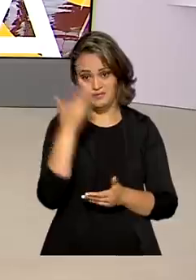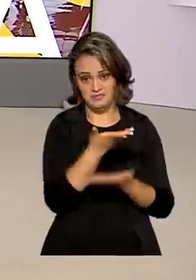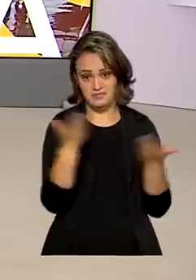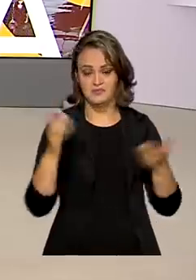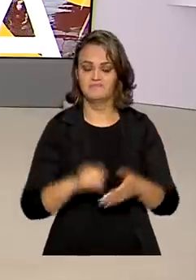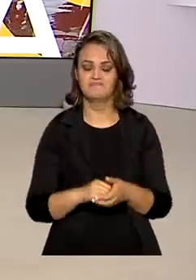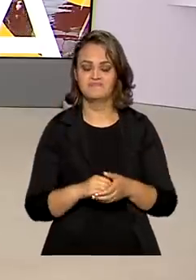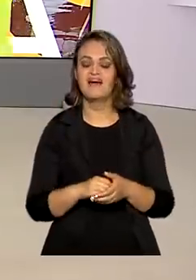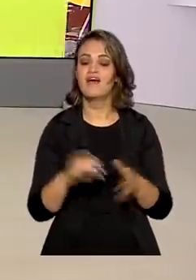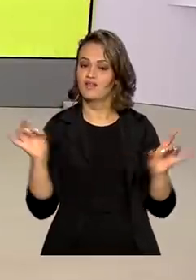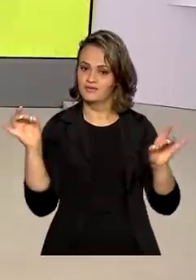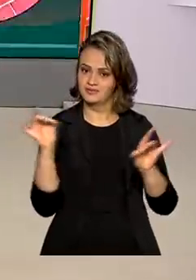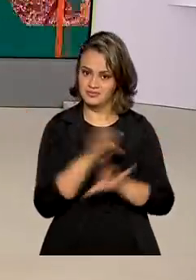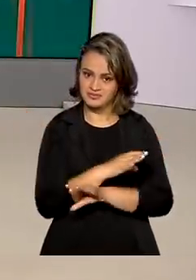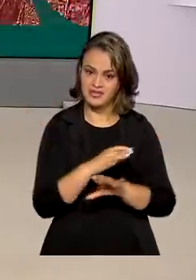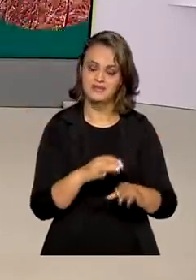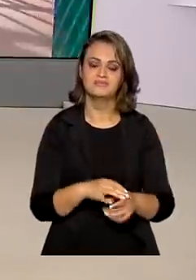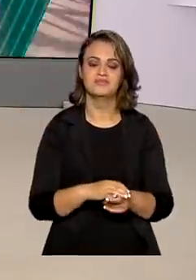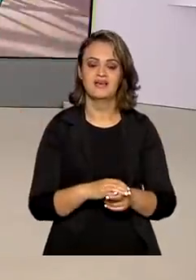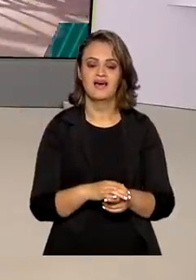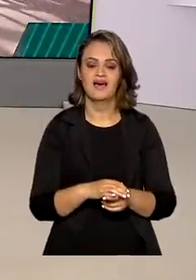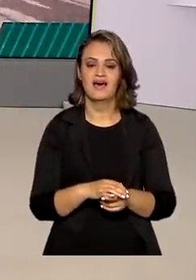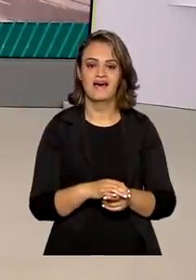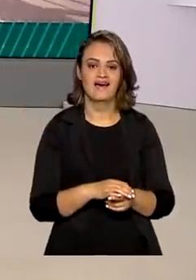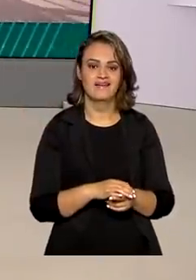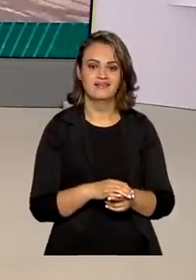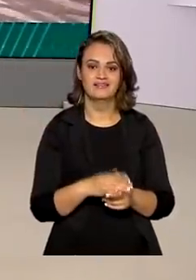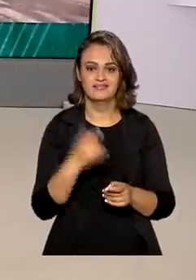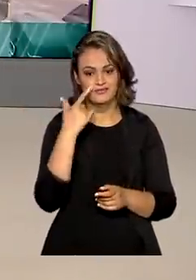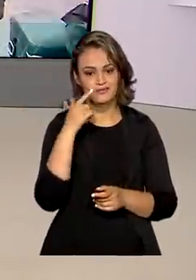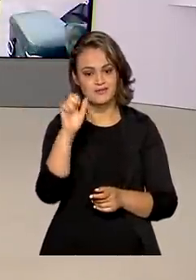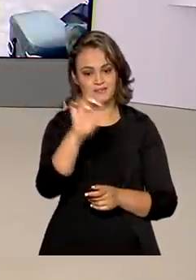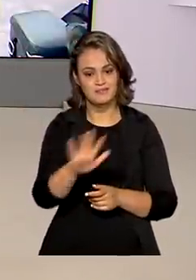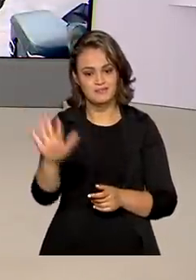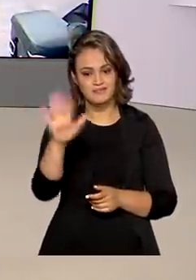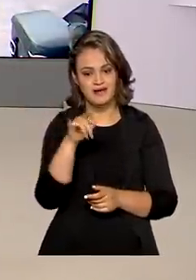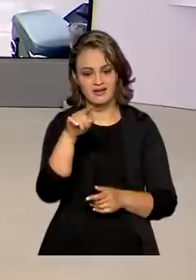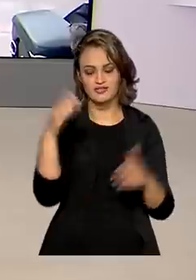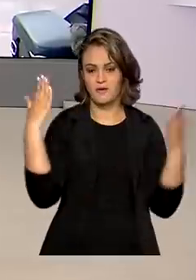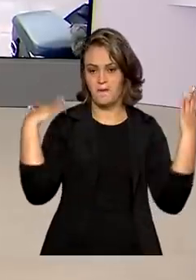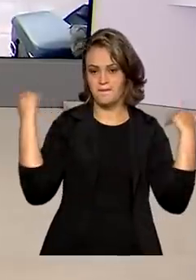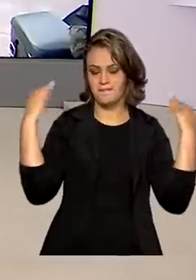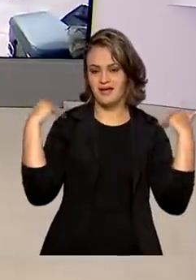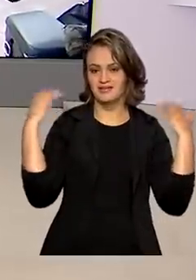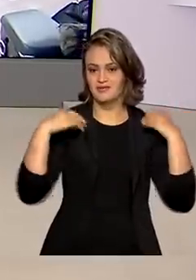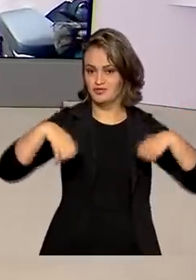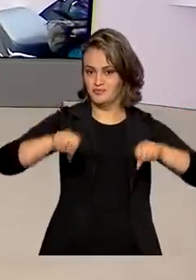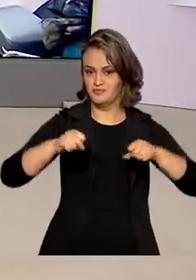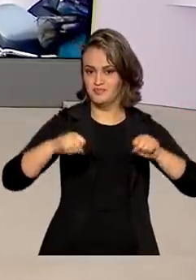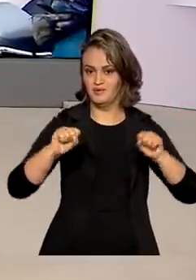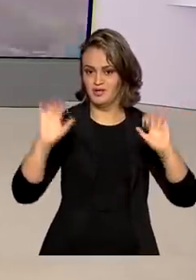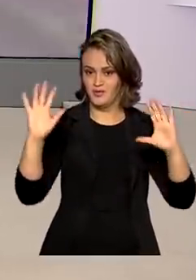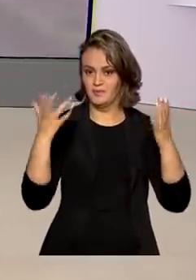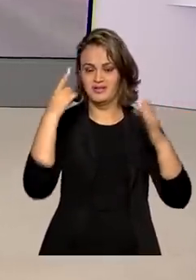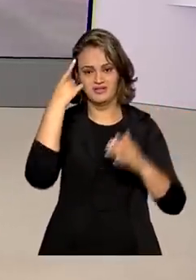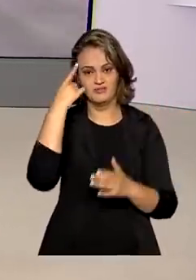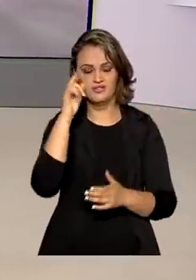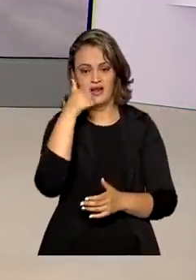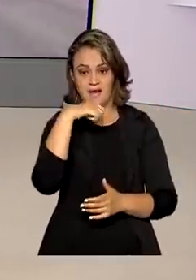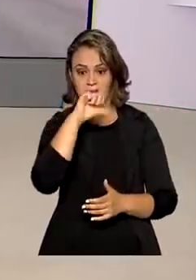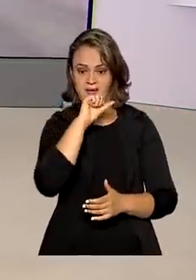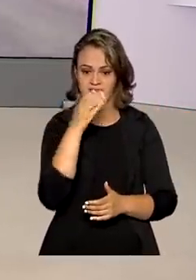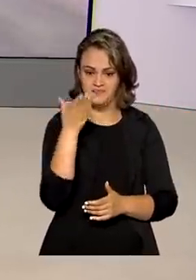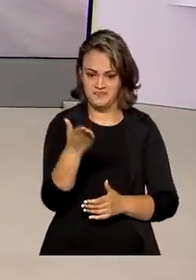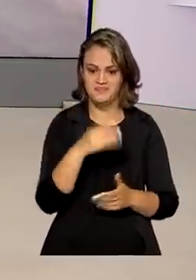E olha, o Brasil em Dia fica por aqui. A gente encerra essa edição com imagens do passeio de moto em homenagem ao Dia das Mães em Brasília.